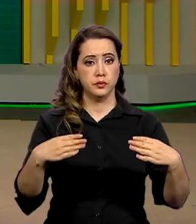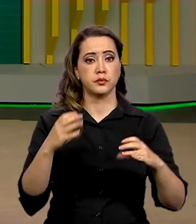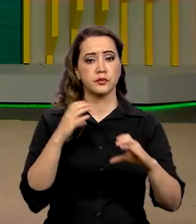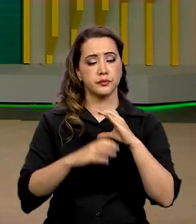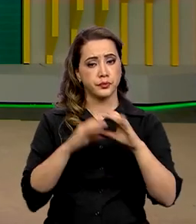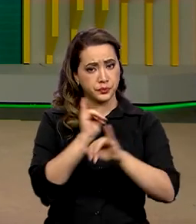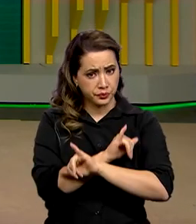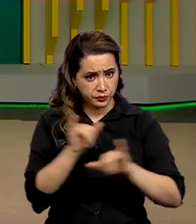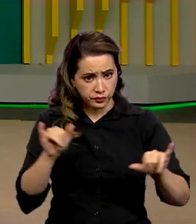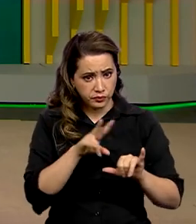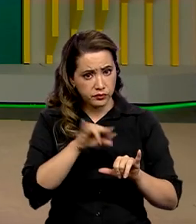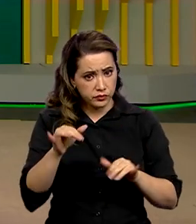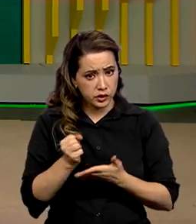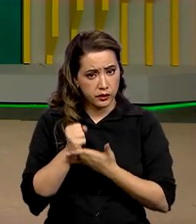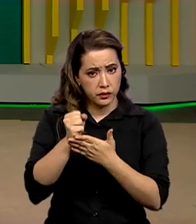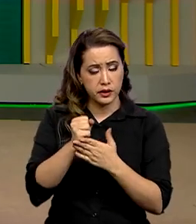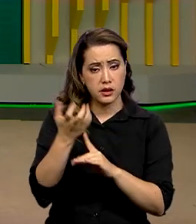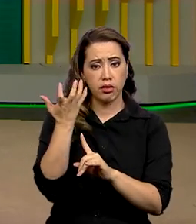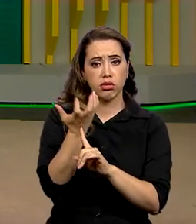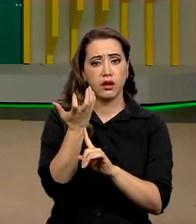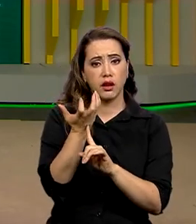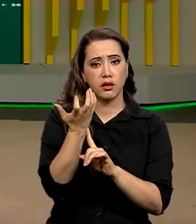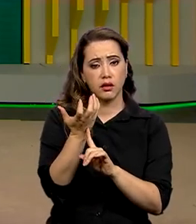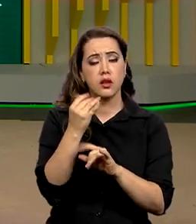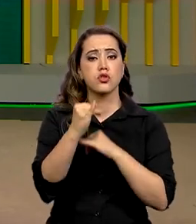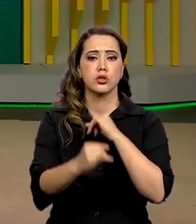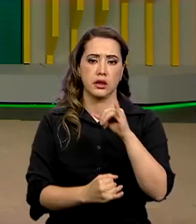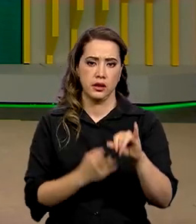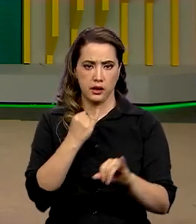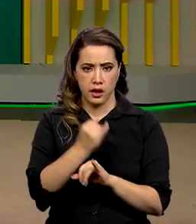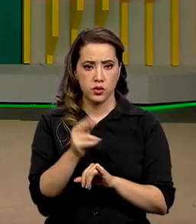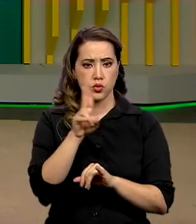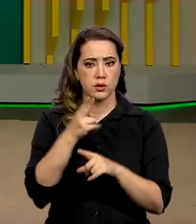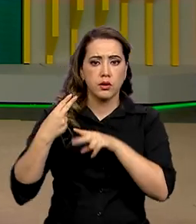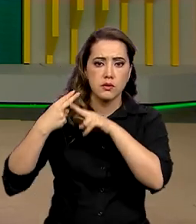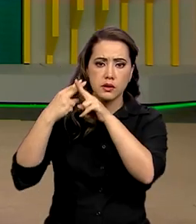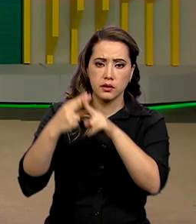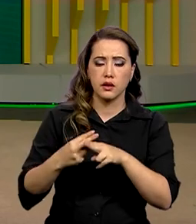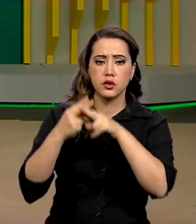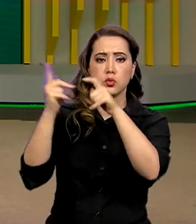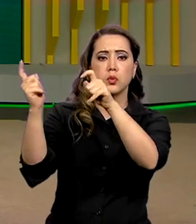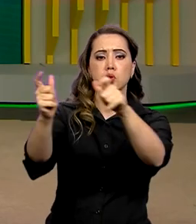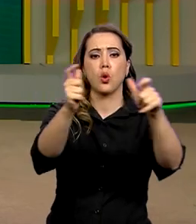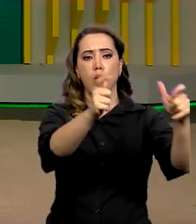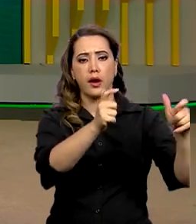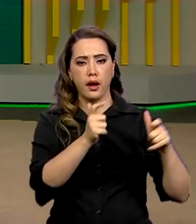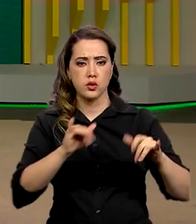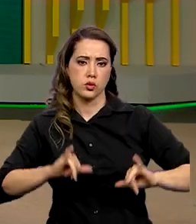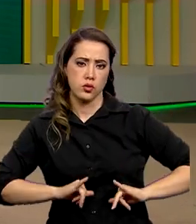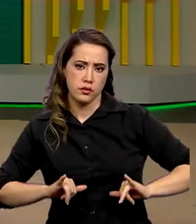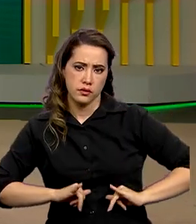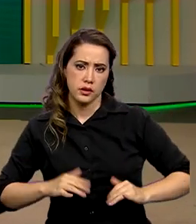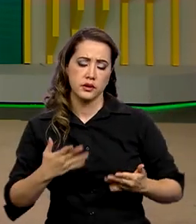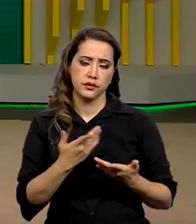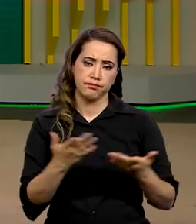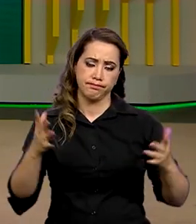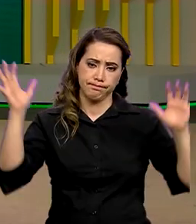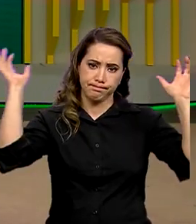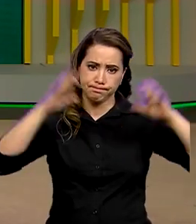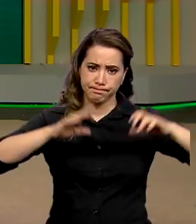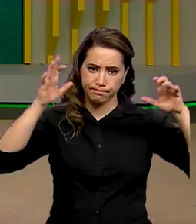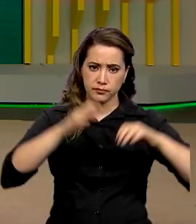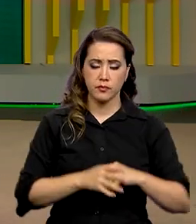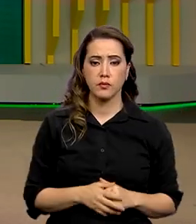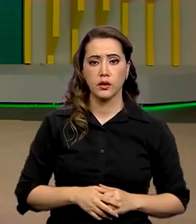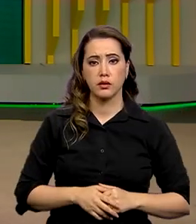Ana, informou que vai fornecer antenas fixas de banda larga via satélite para as áreas atingidas por esses temporais.